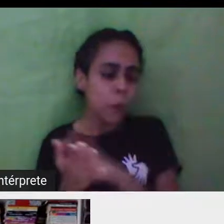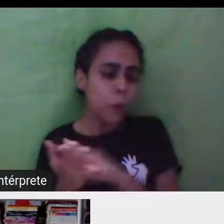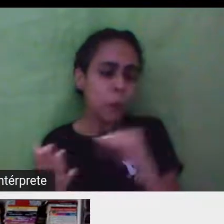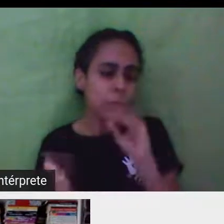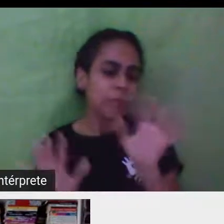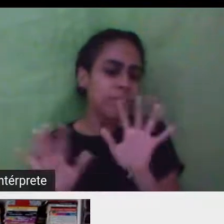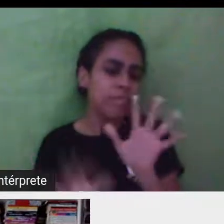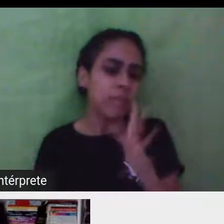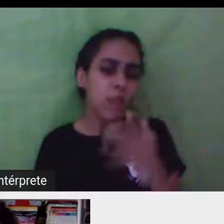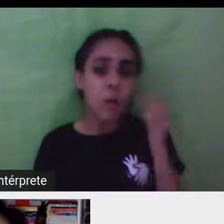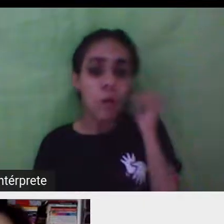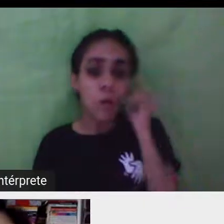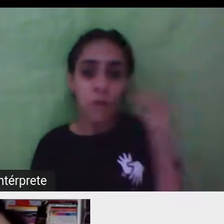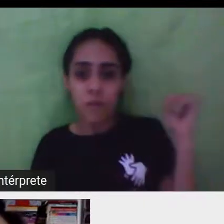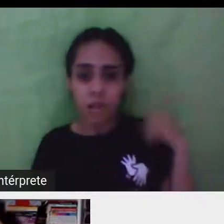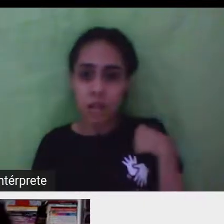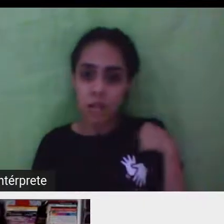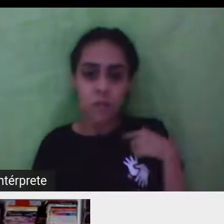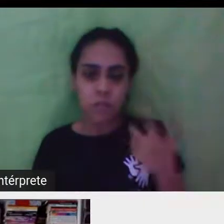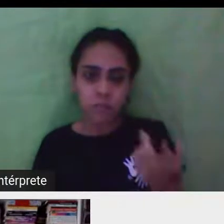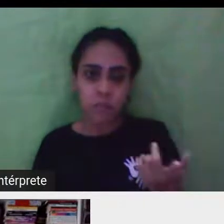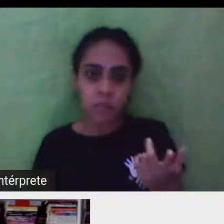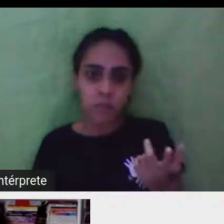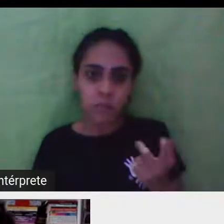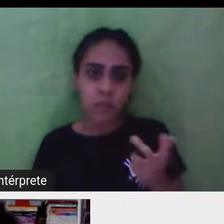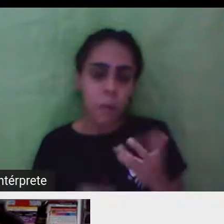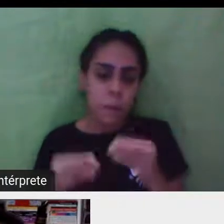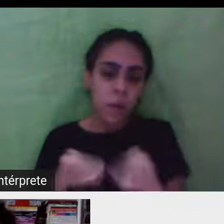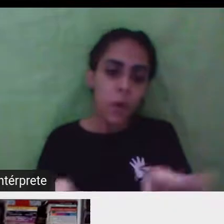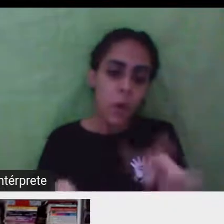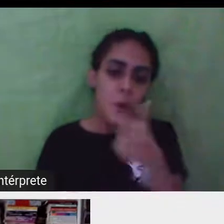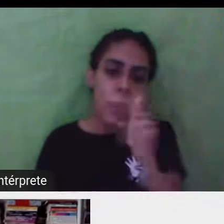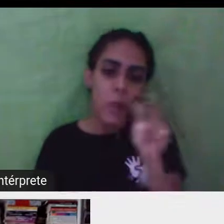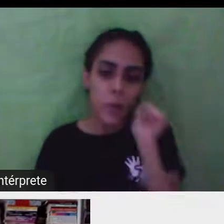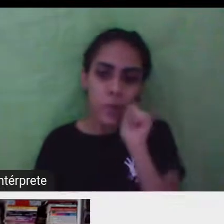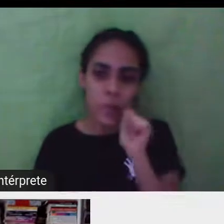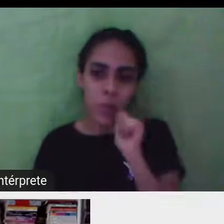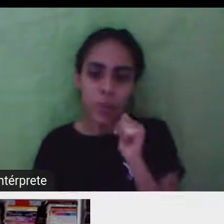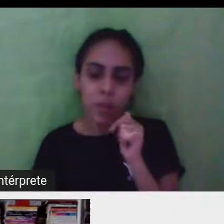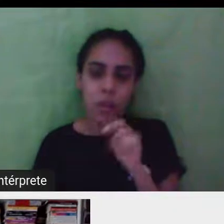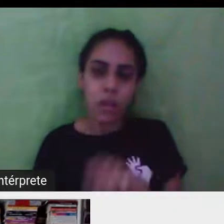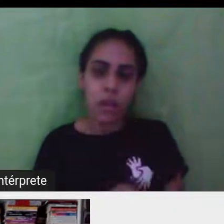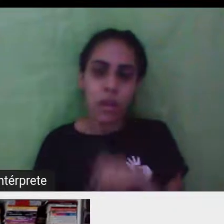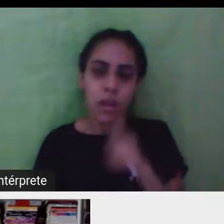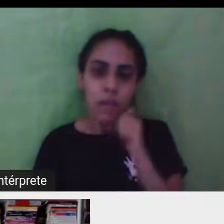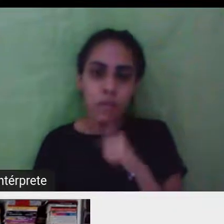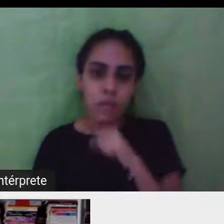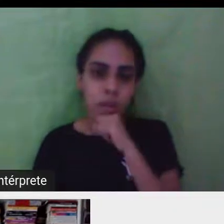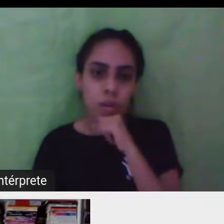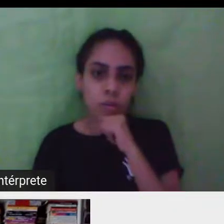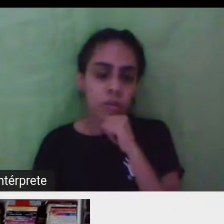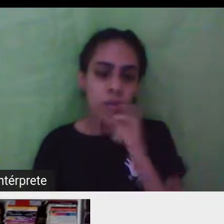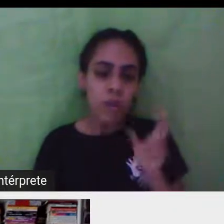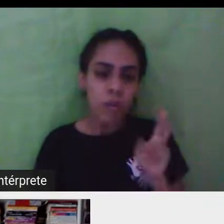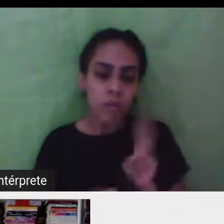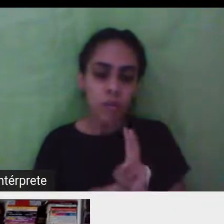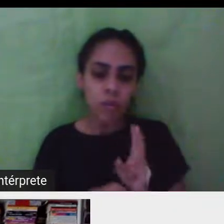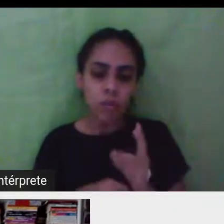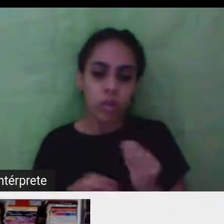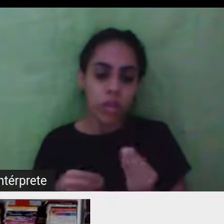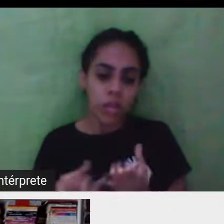que... Eu evitava outras mulheres, sim. Deixar a minha filha com as avós, porque eu acho que é